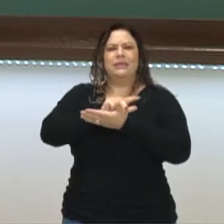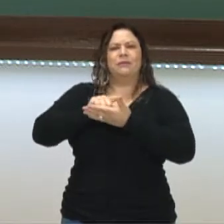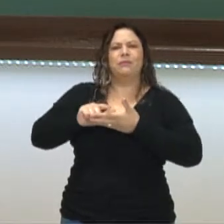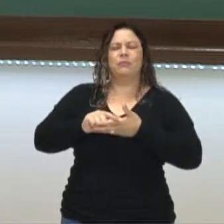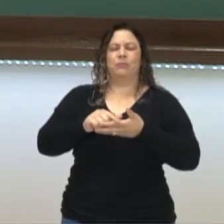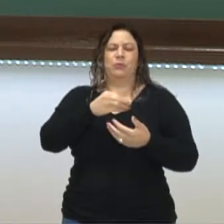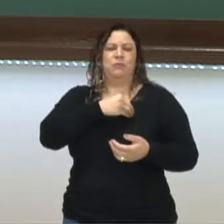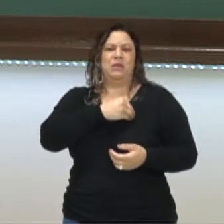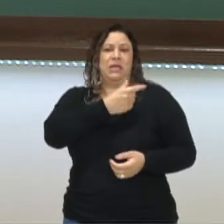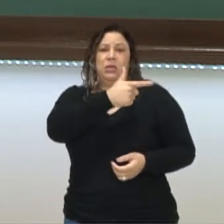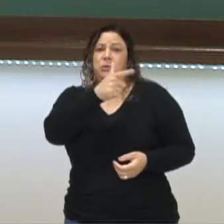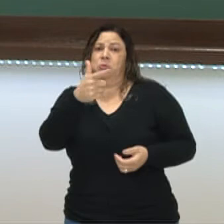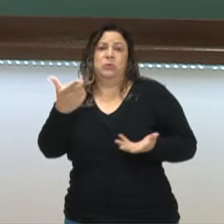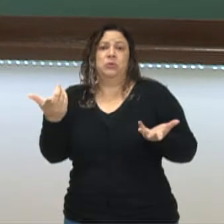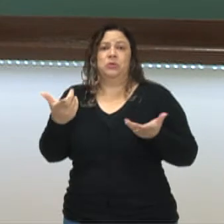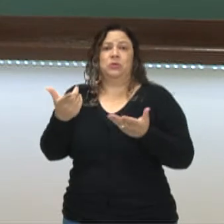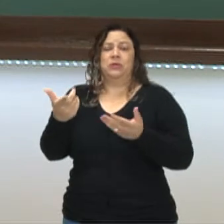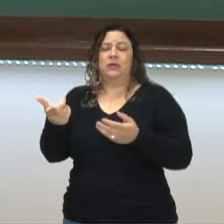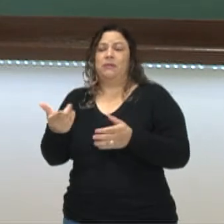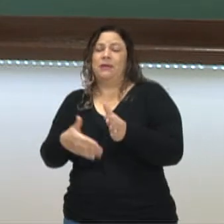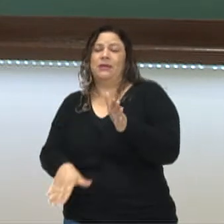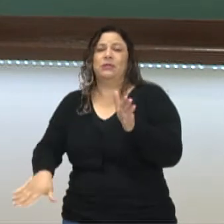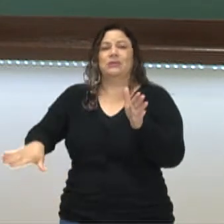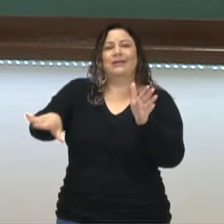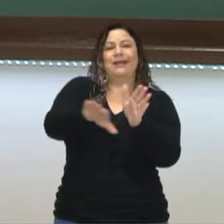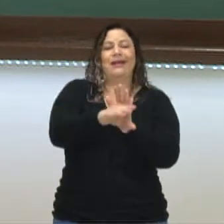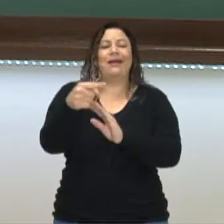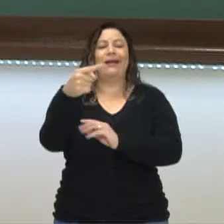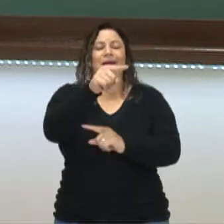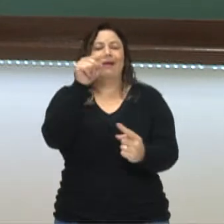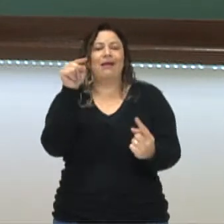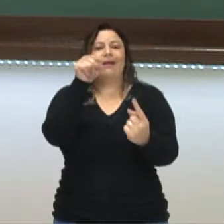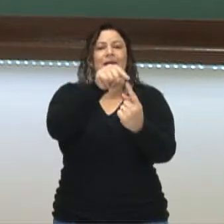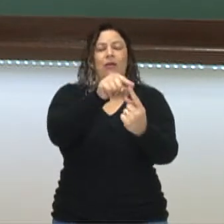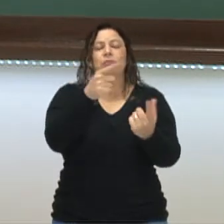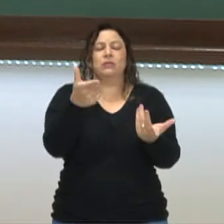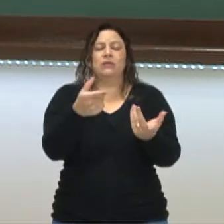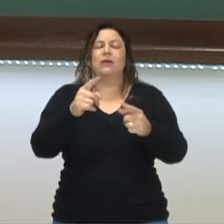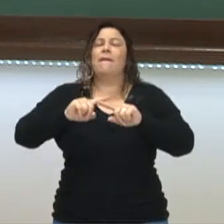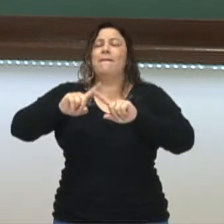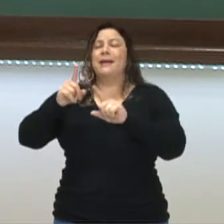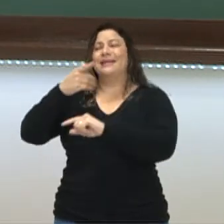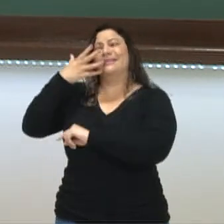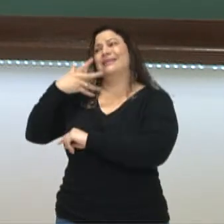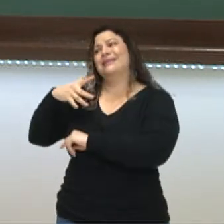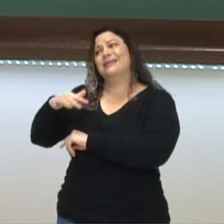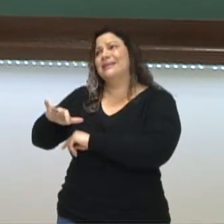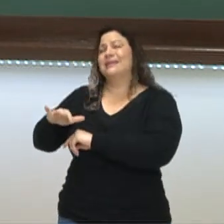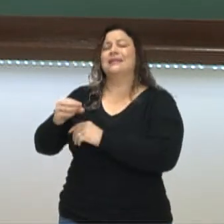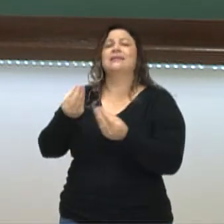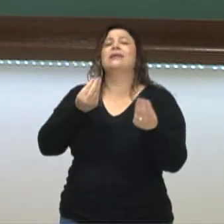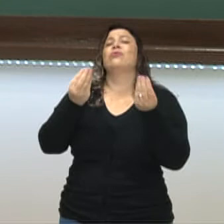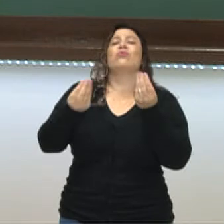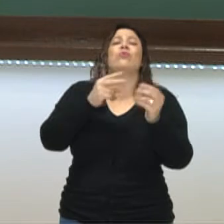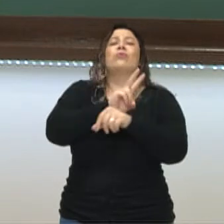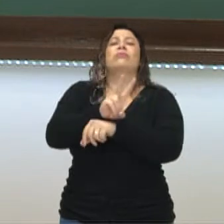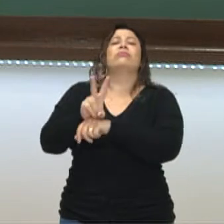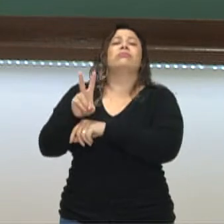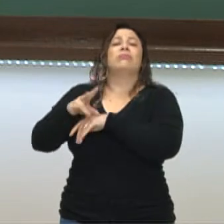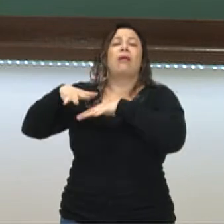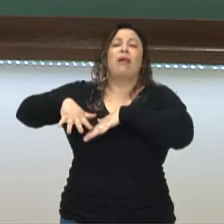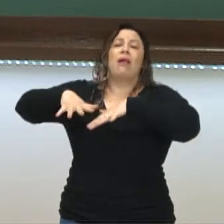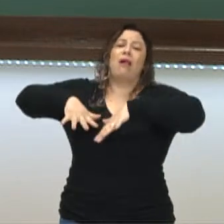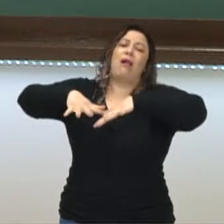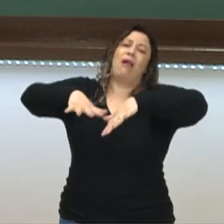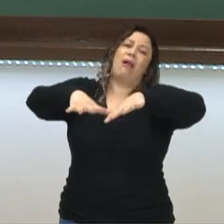conseguiriam, chegariam lá e alcançariam o objetivo. O fato é que as crianças não tinham como se cuidar durante esse trajeto que era longo e